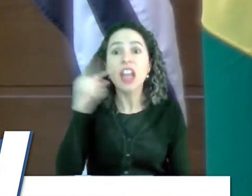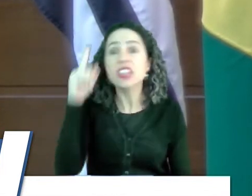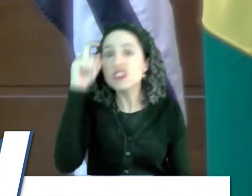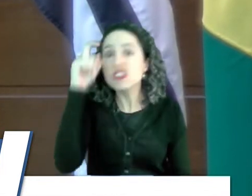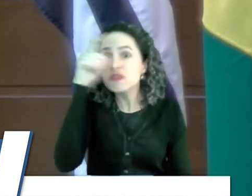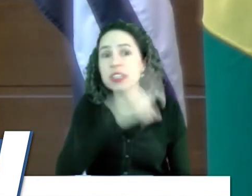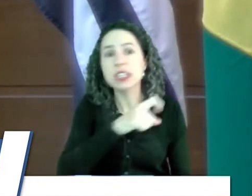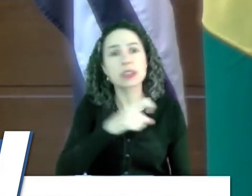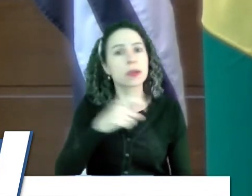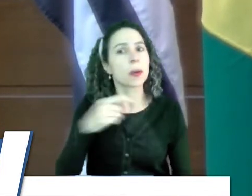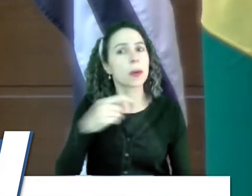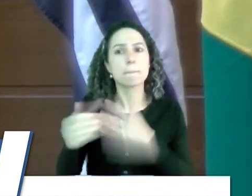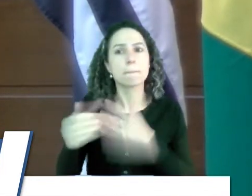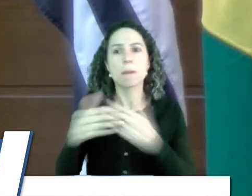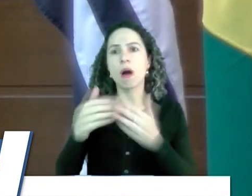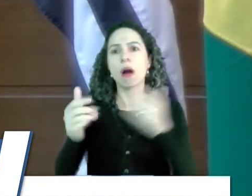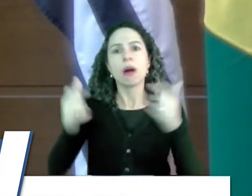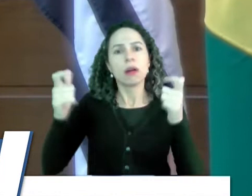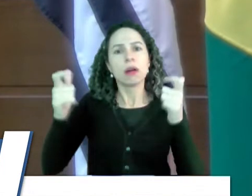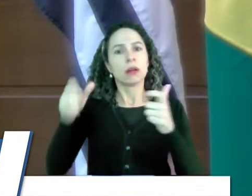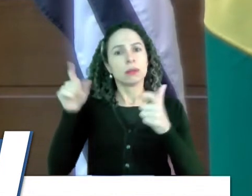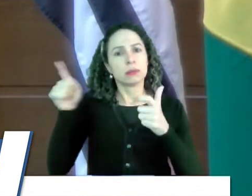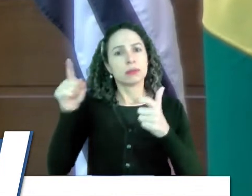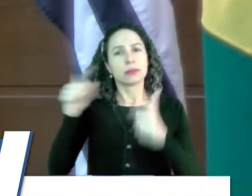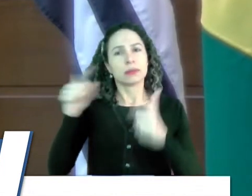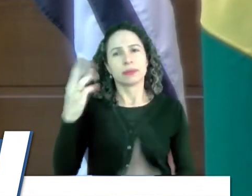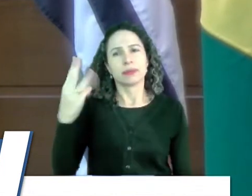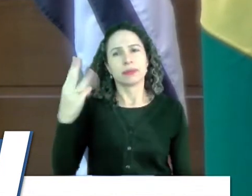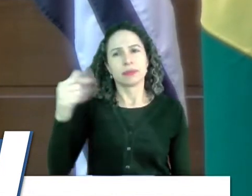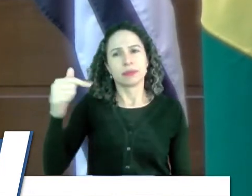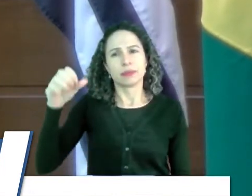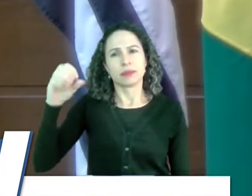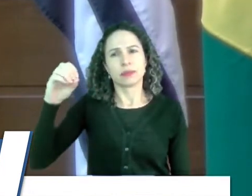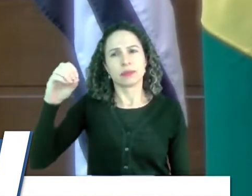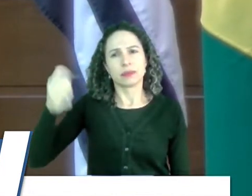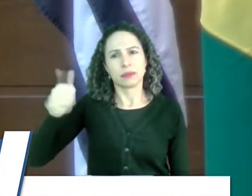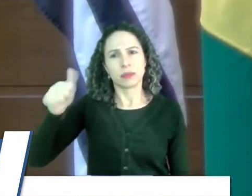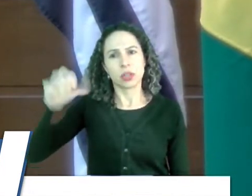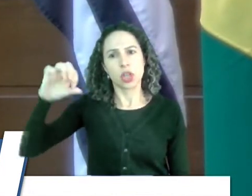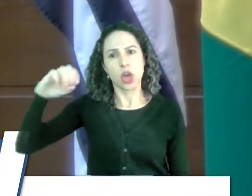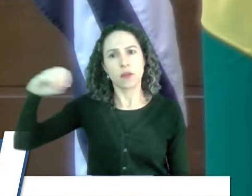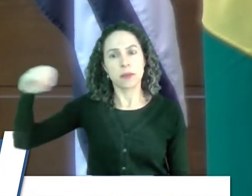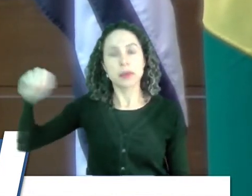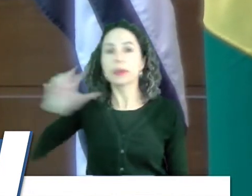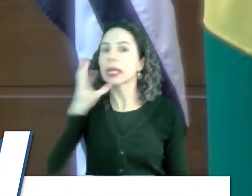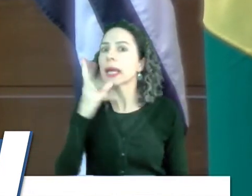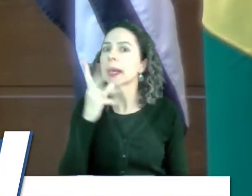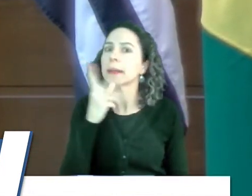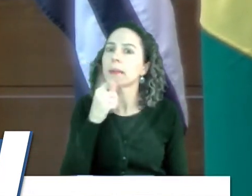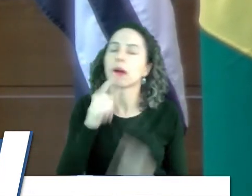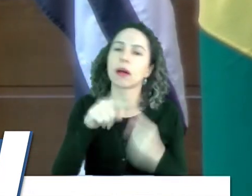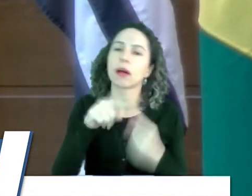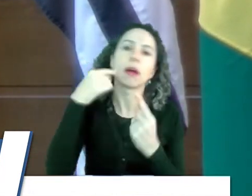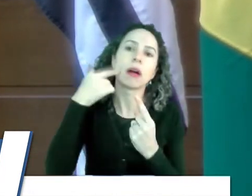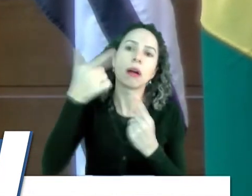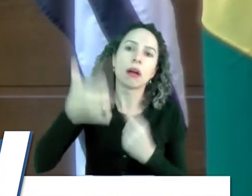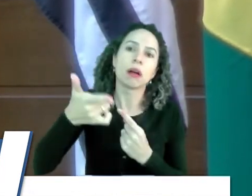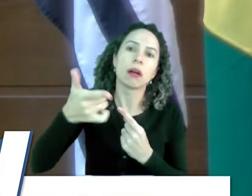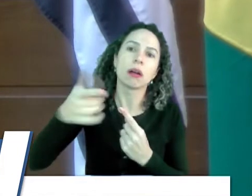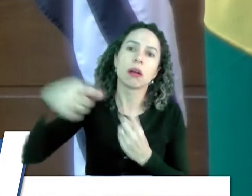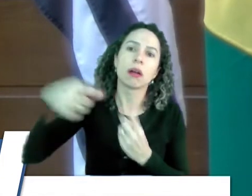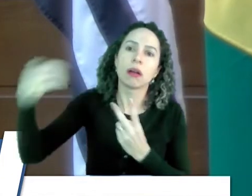mesmo lá no 3711, 9000, demora, porque vai passando por setor. Hoje,